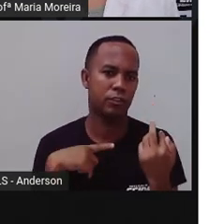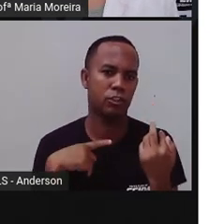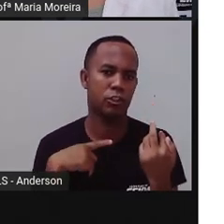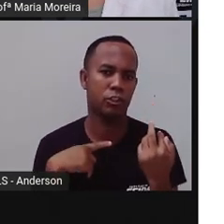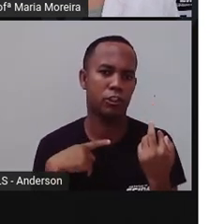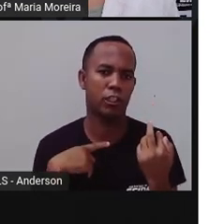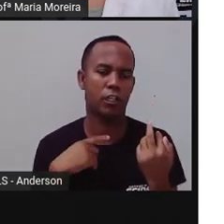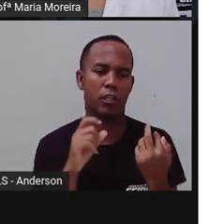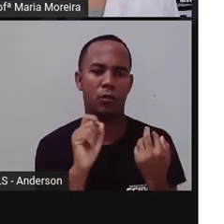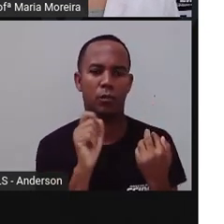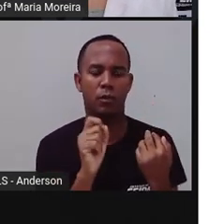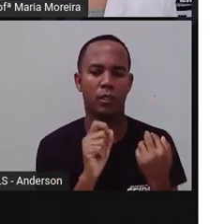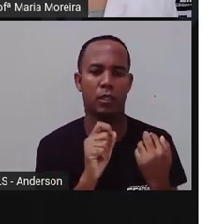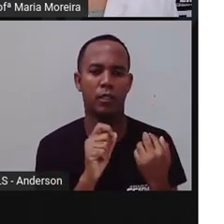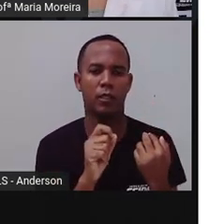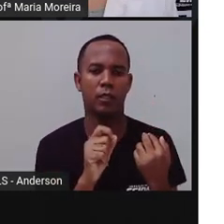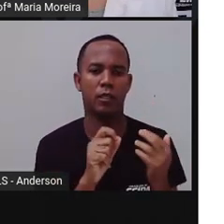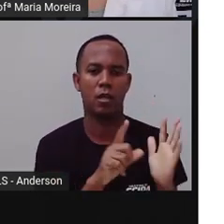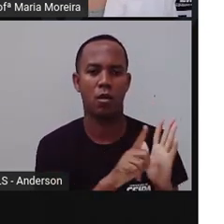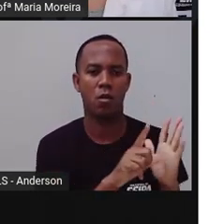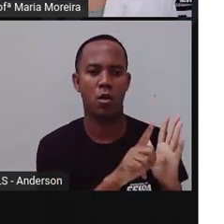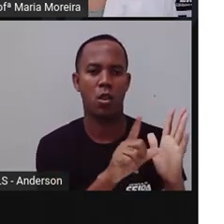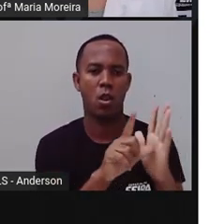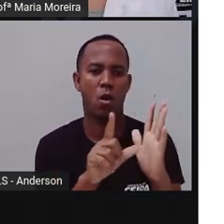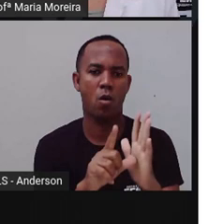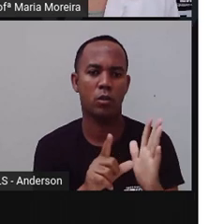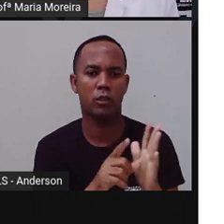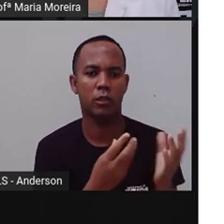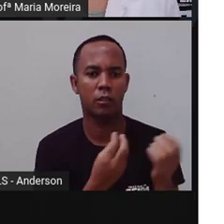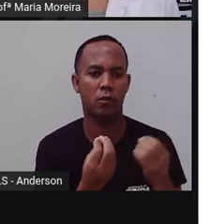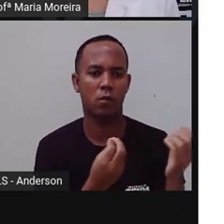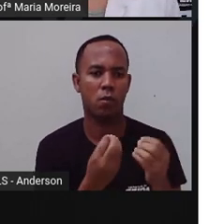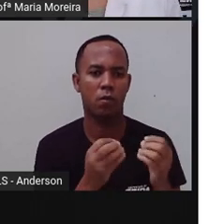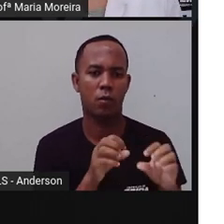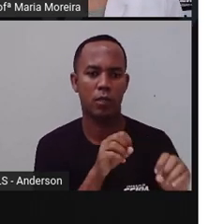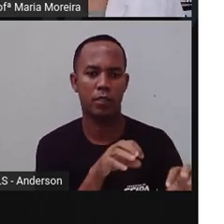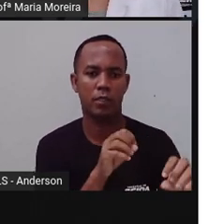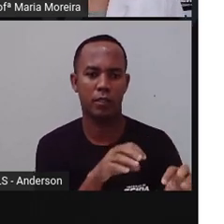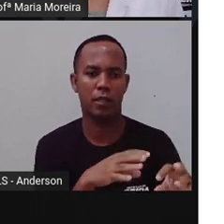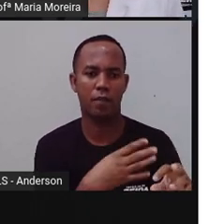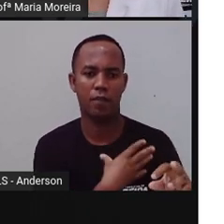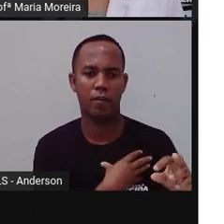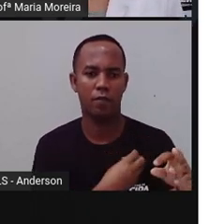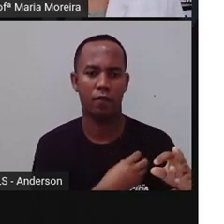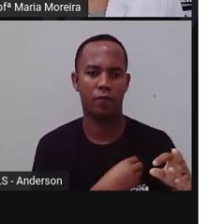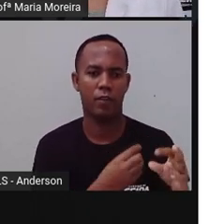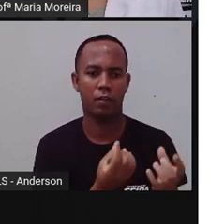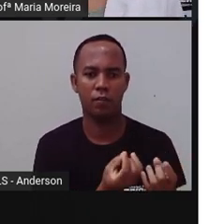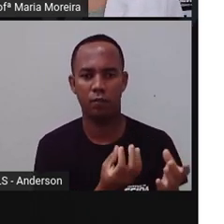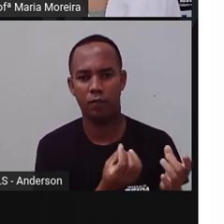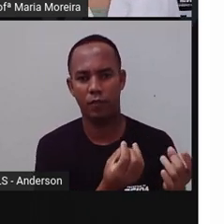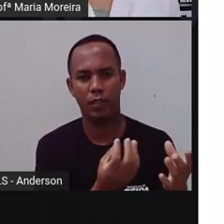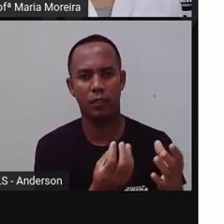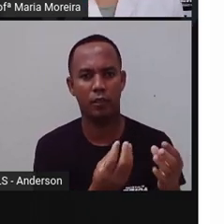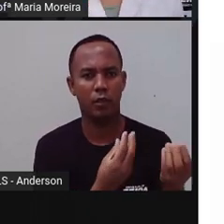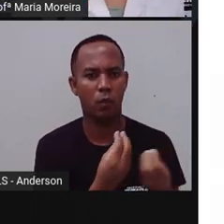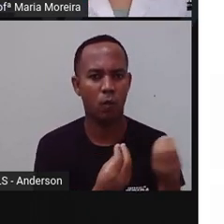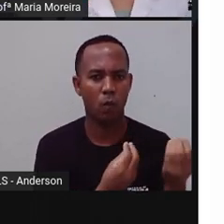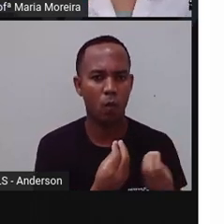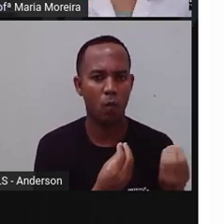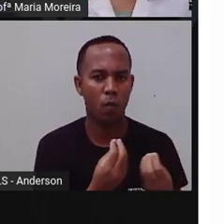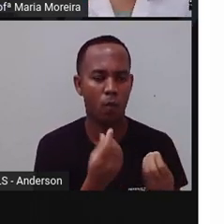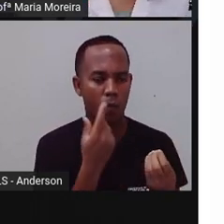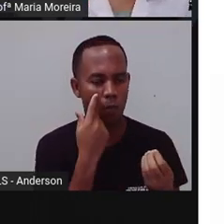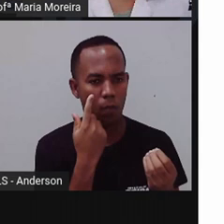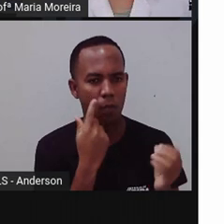comércio. Eles ensinavam os filhos os princípios do trabalho que haviam nesse comércio. Porque não existia o